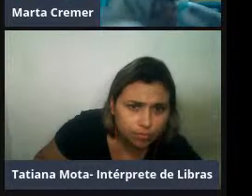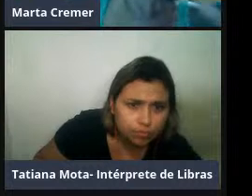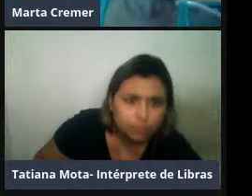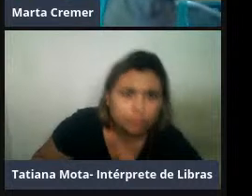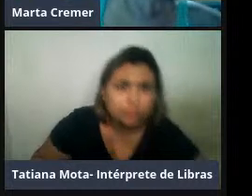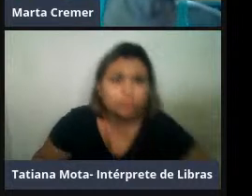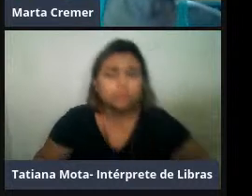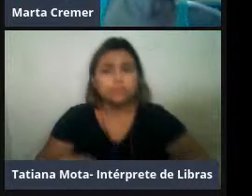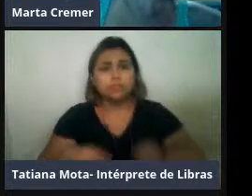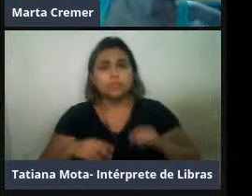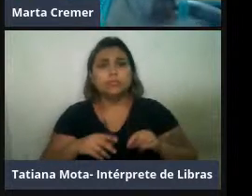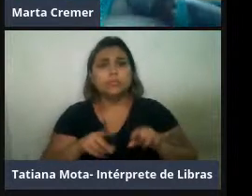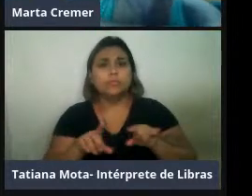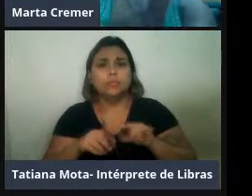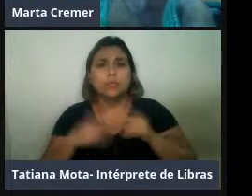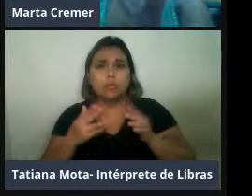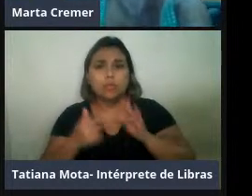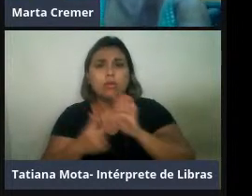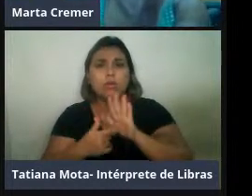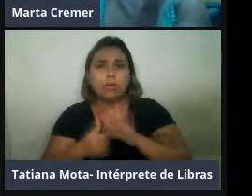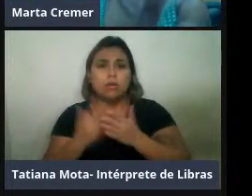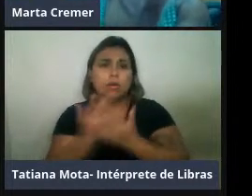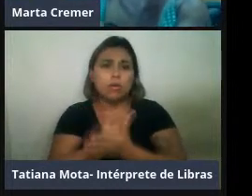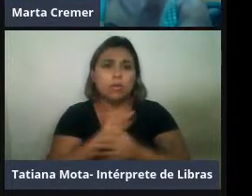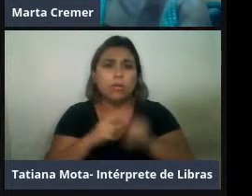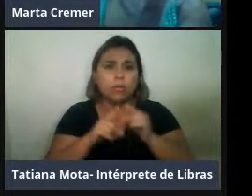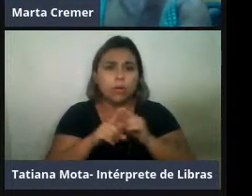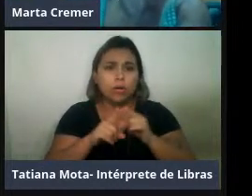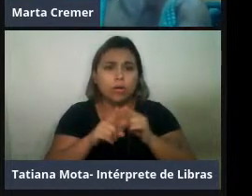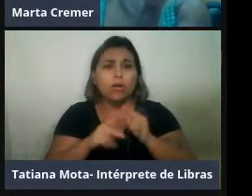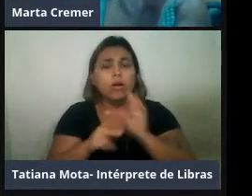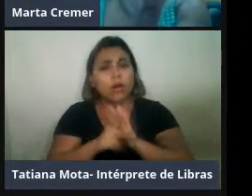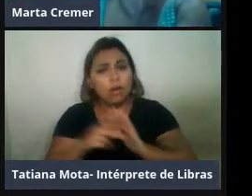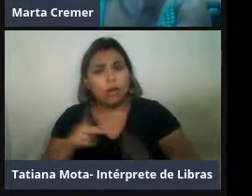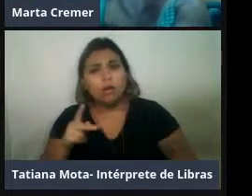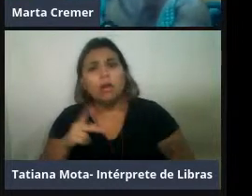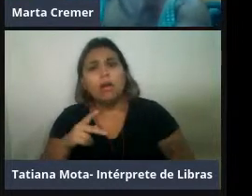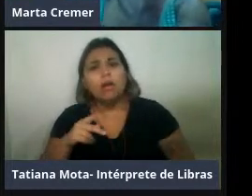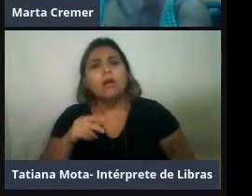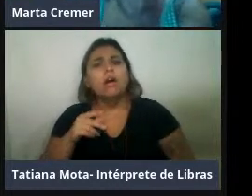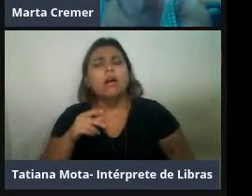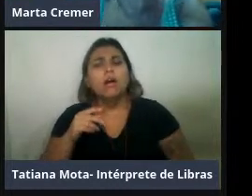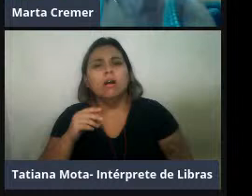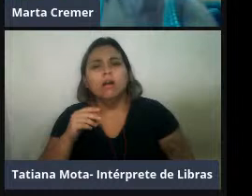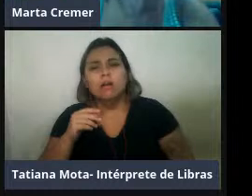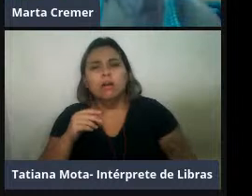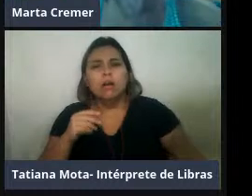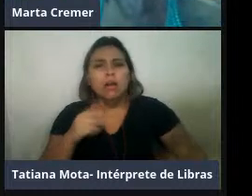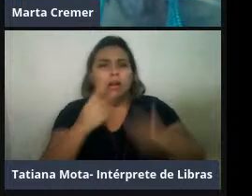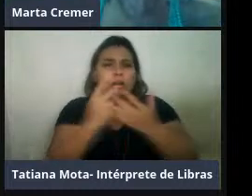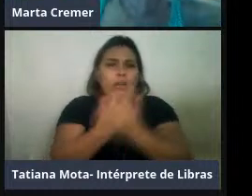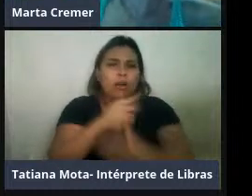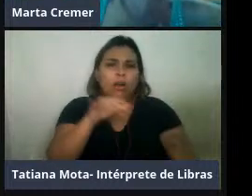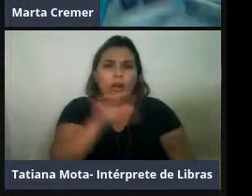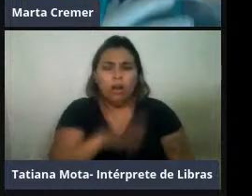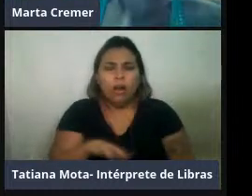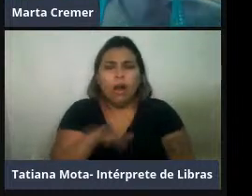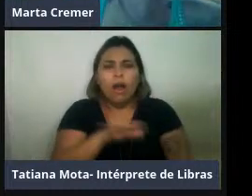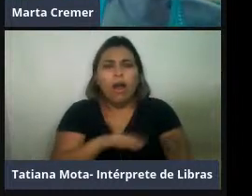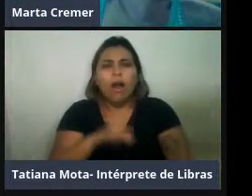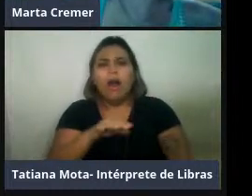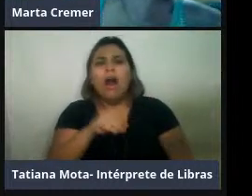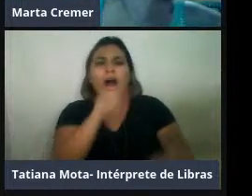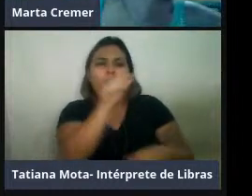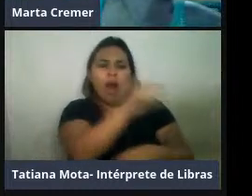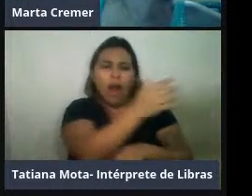e, portanto, essa vegetação, né, ela ocorre, ela vai estar disponível nas regiões tropicais, e isso também